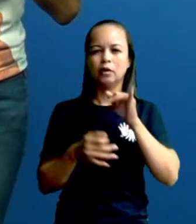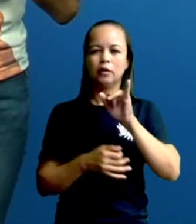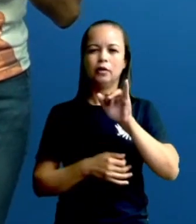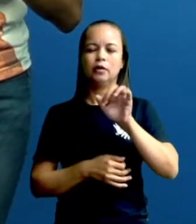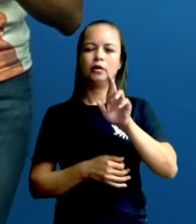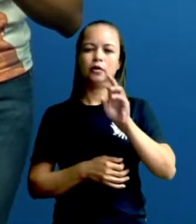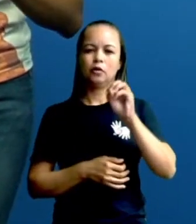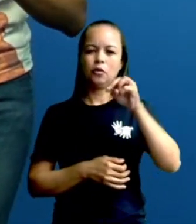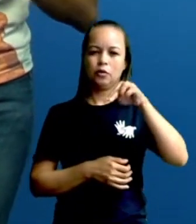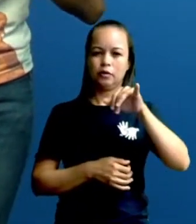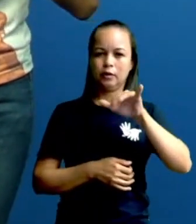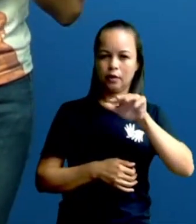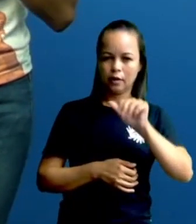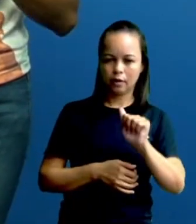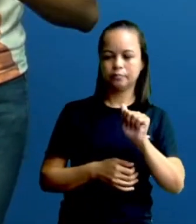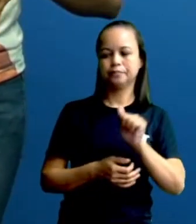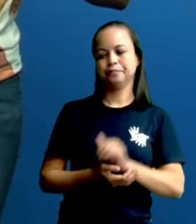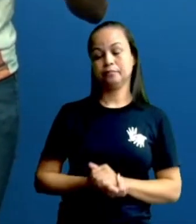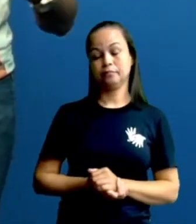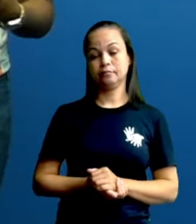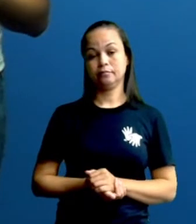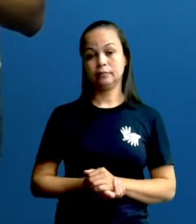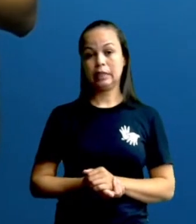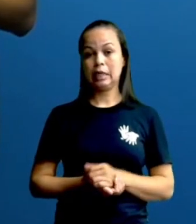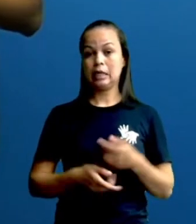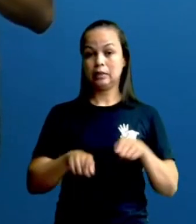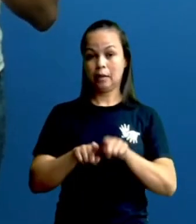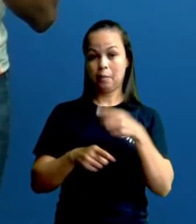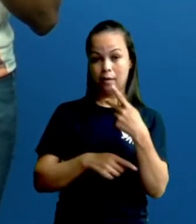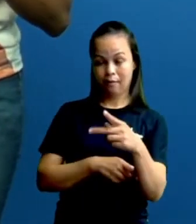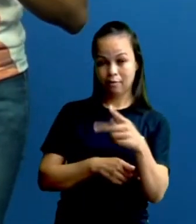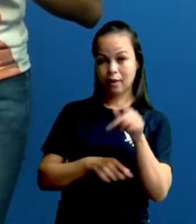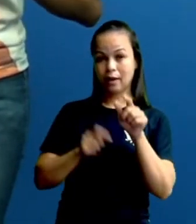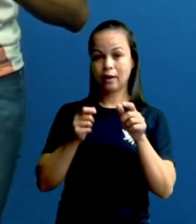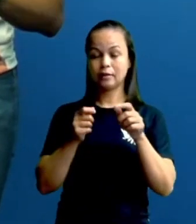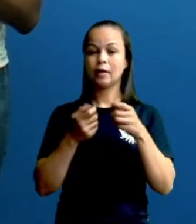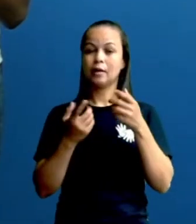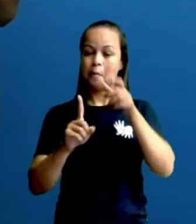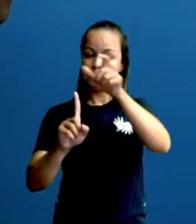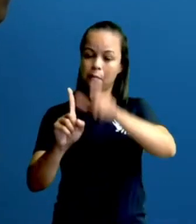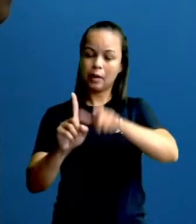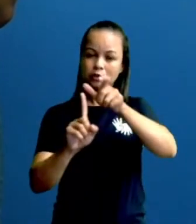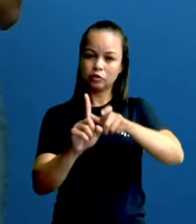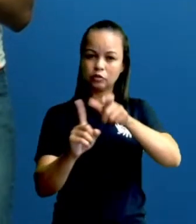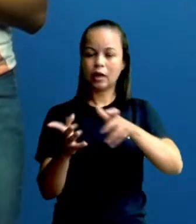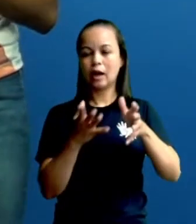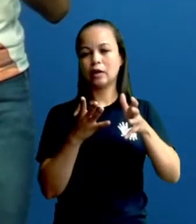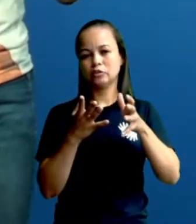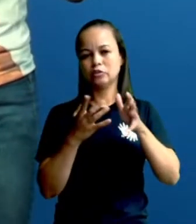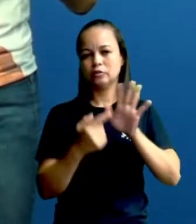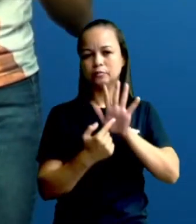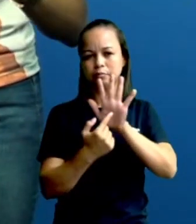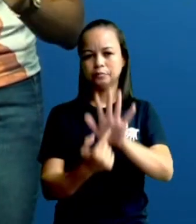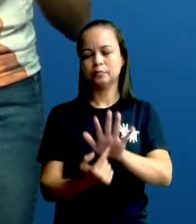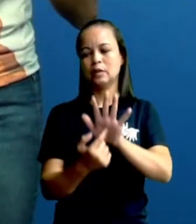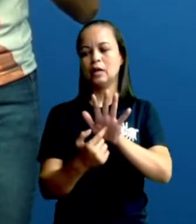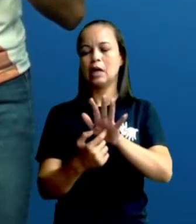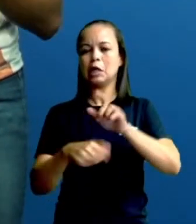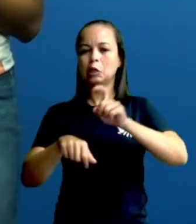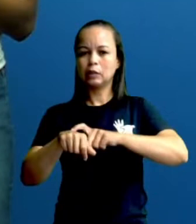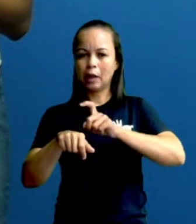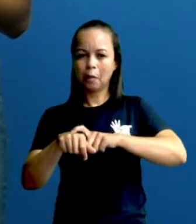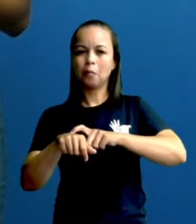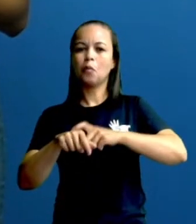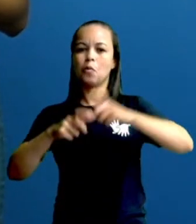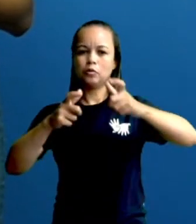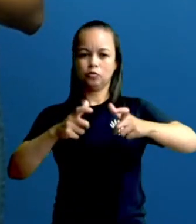E outra coisa, nela sempre irão aparecer personagens situados em um determinado tempo e